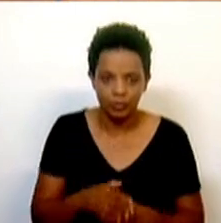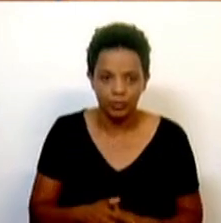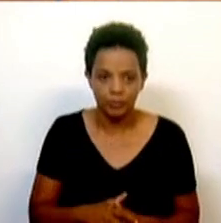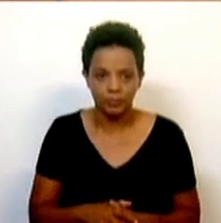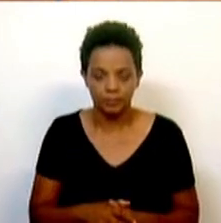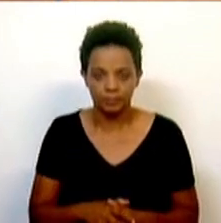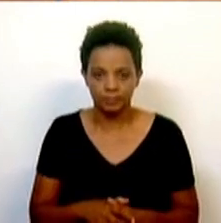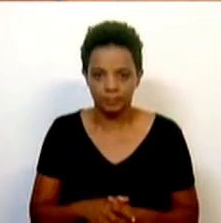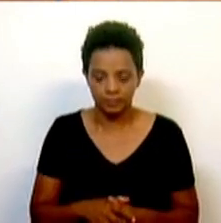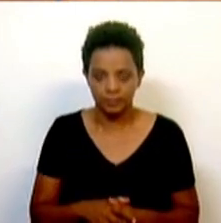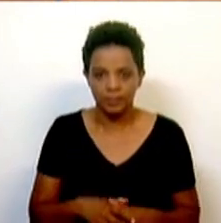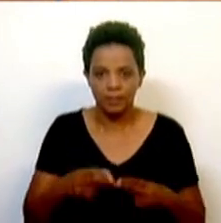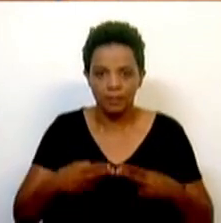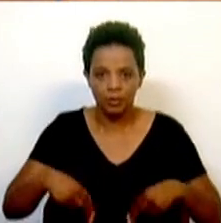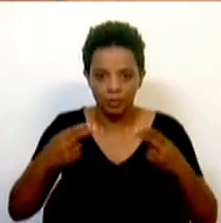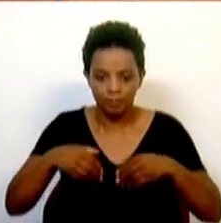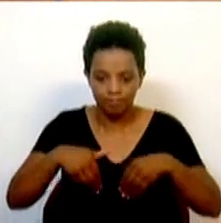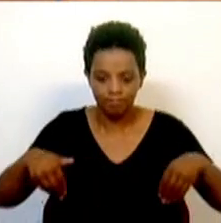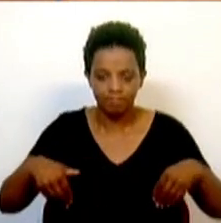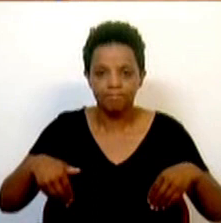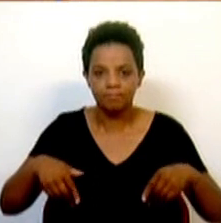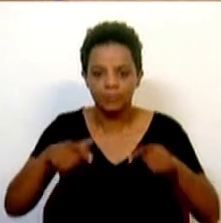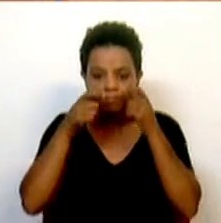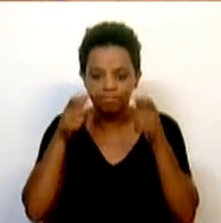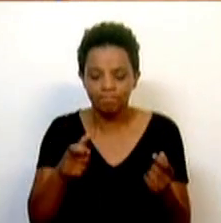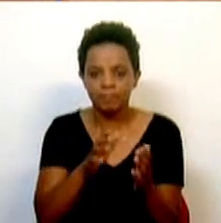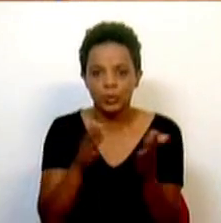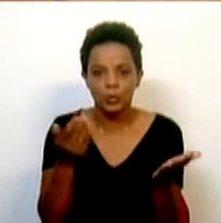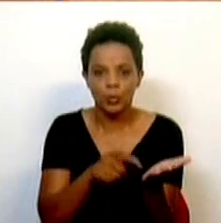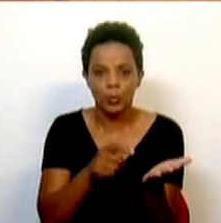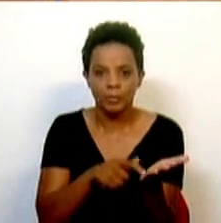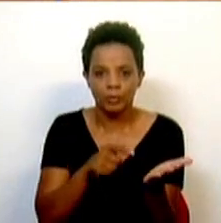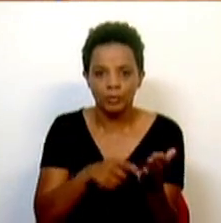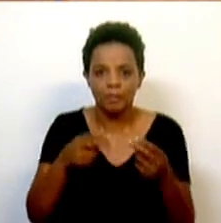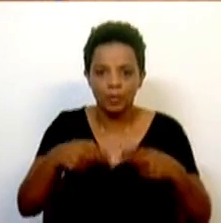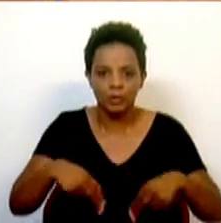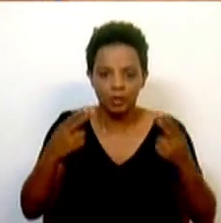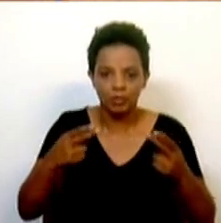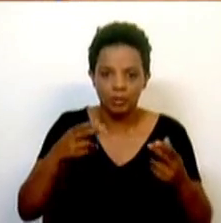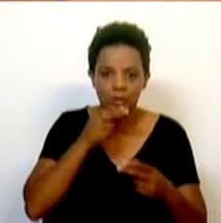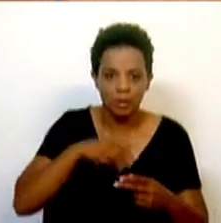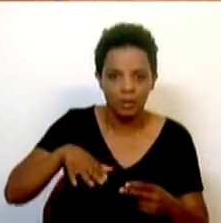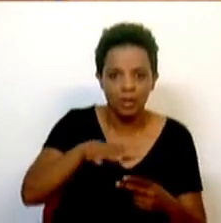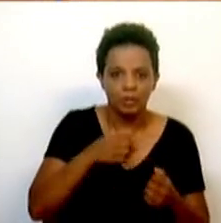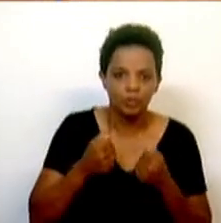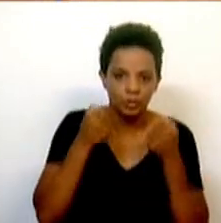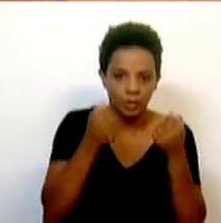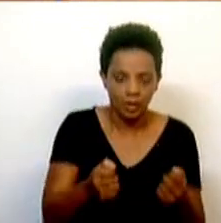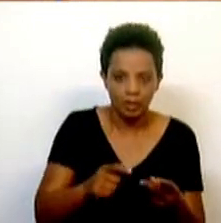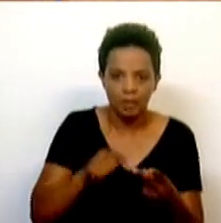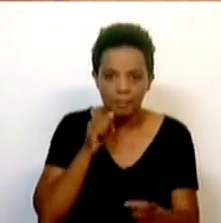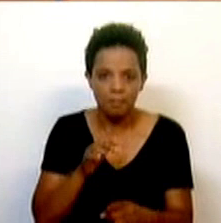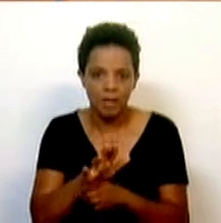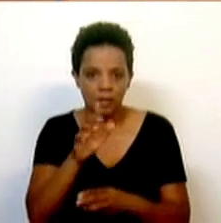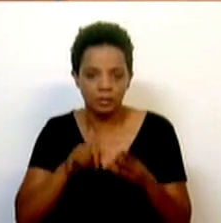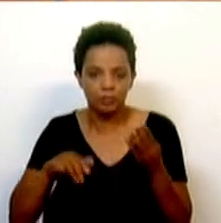A reposição das fronteiras com controlo documental, fronteiras terrestres, aéreas e marítimas de a